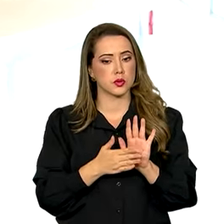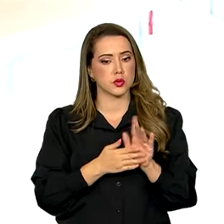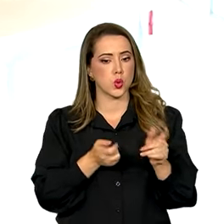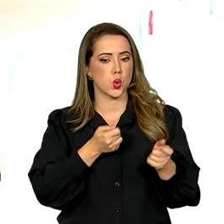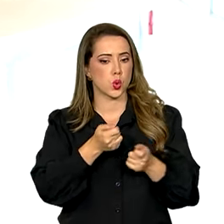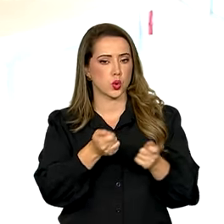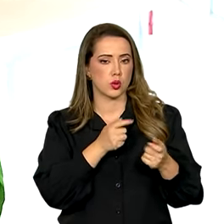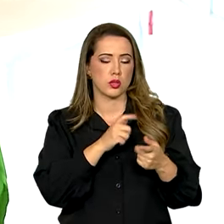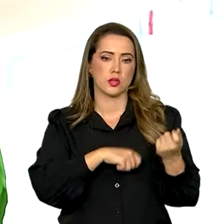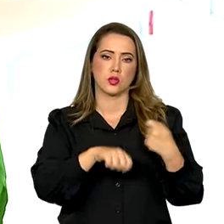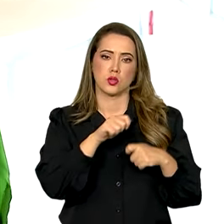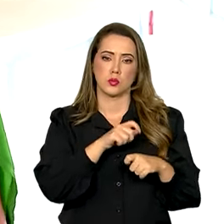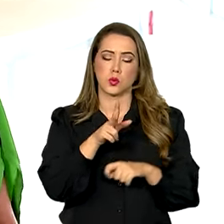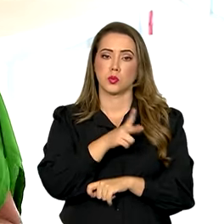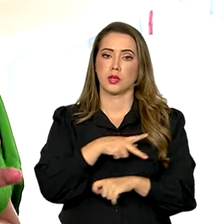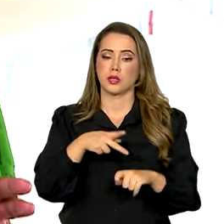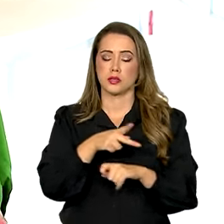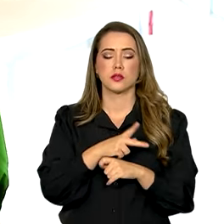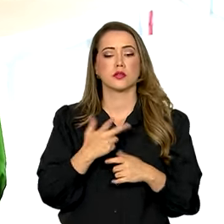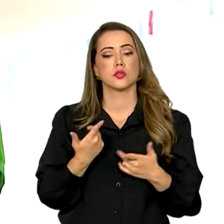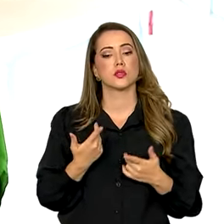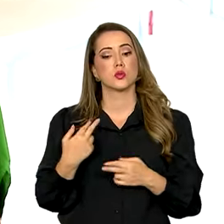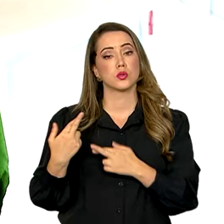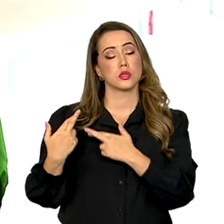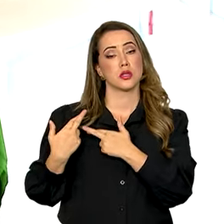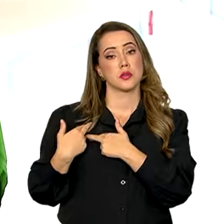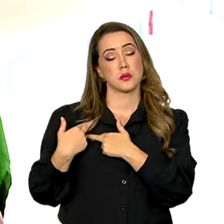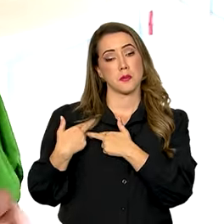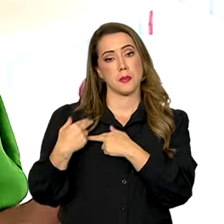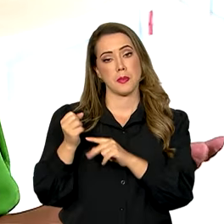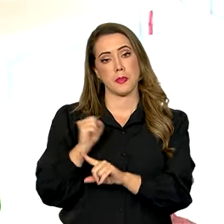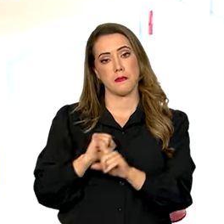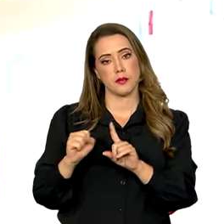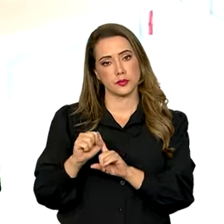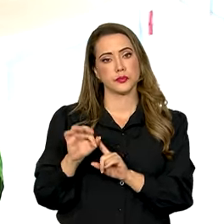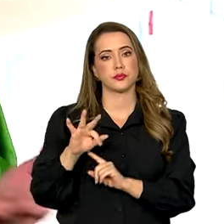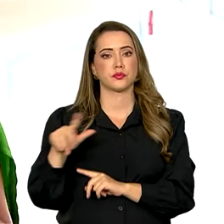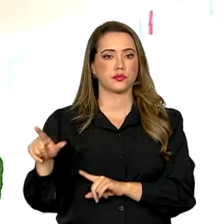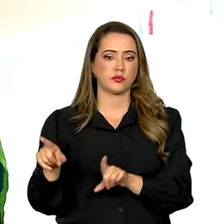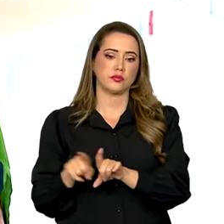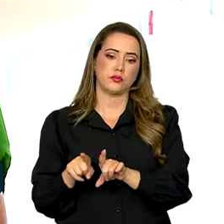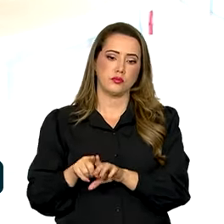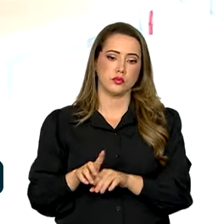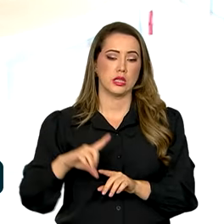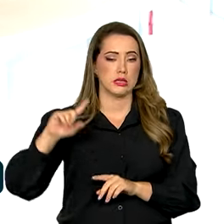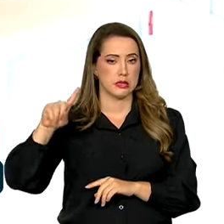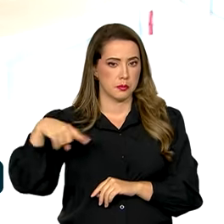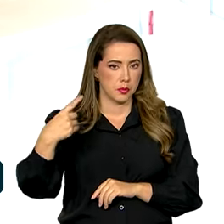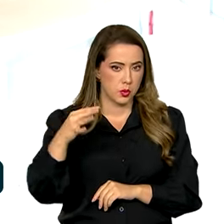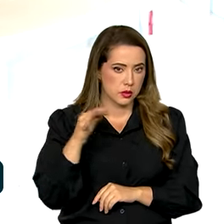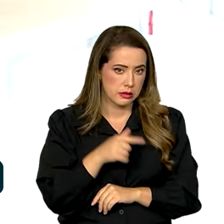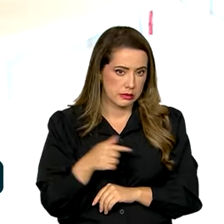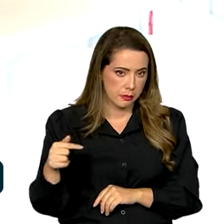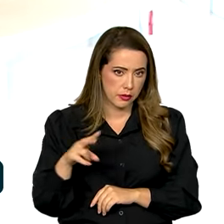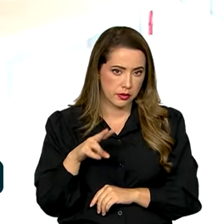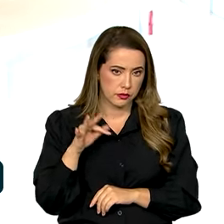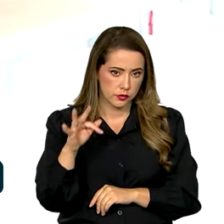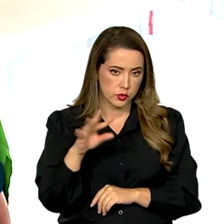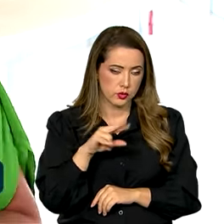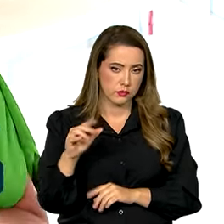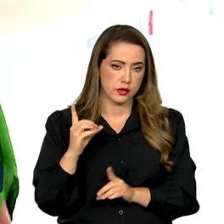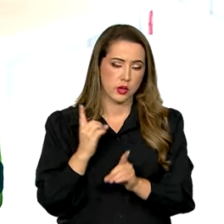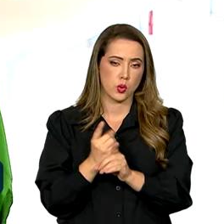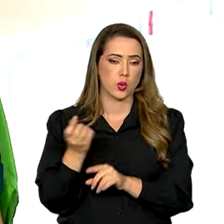reequilíbrio econômico do país com responsabilidade social e fiscal. Na próxima semana vai ocorrer um novo